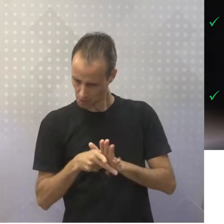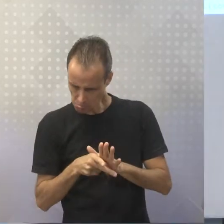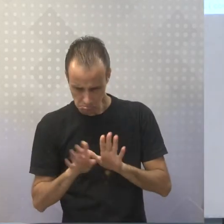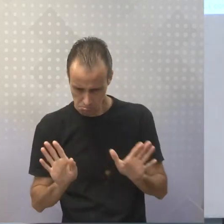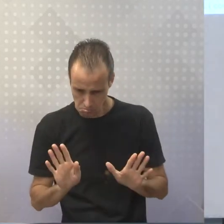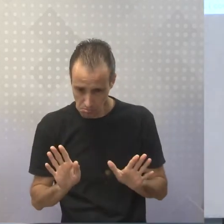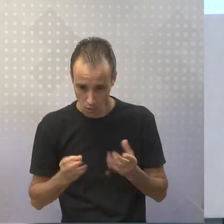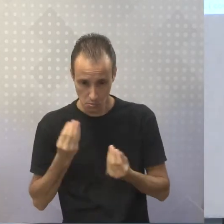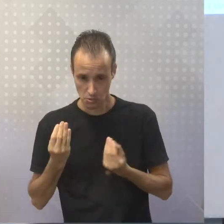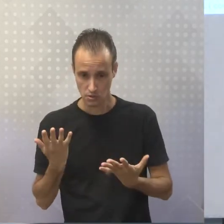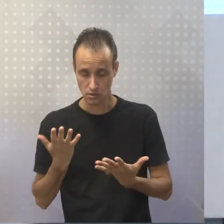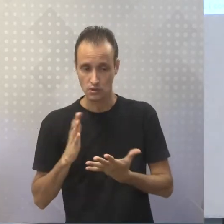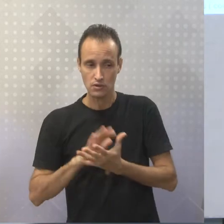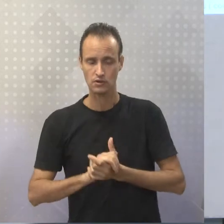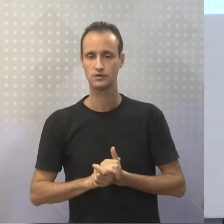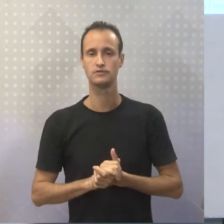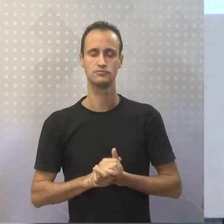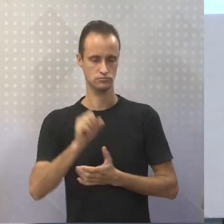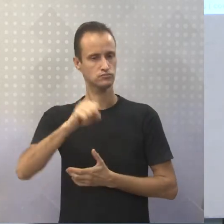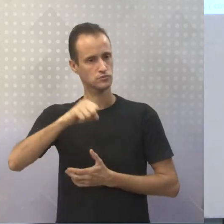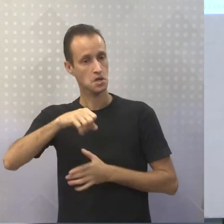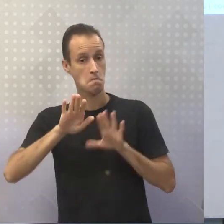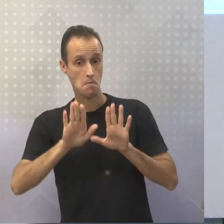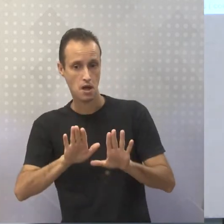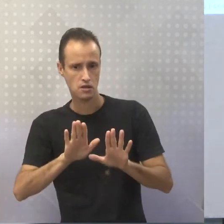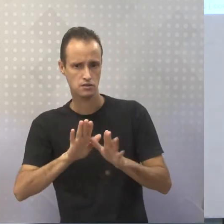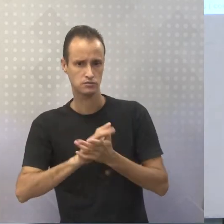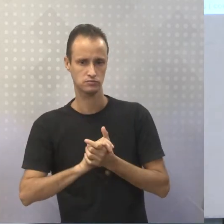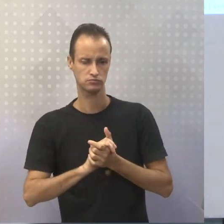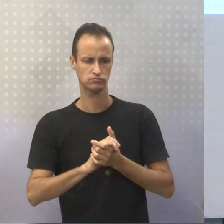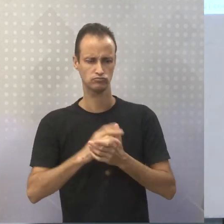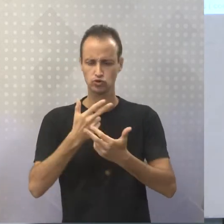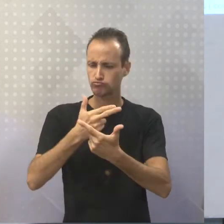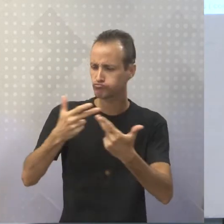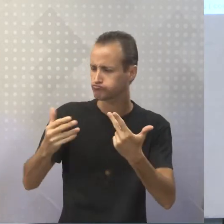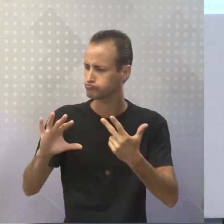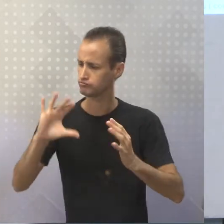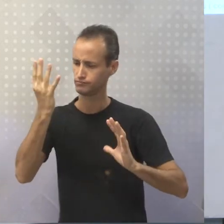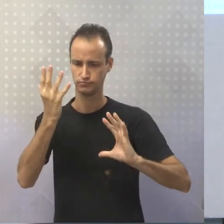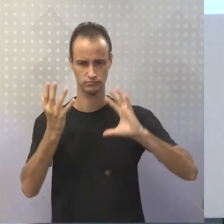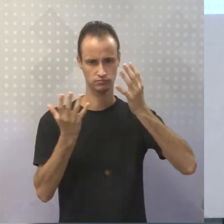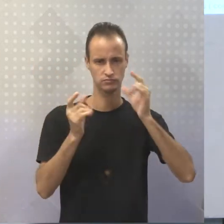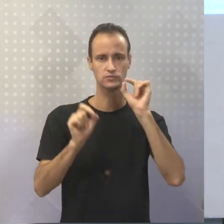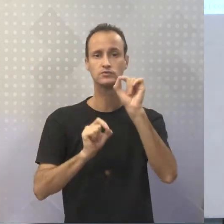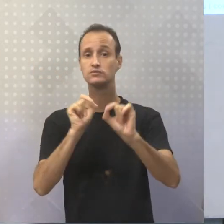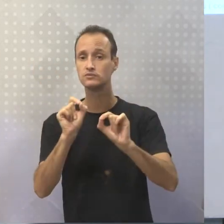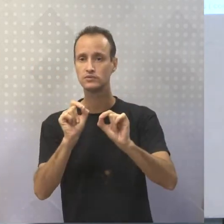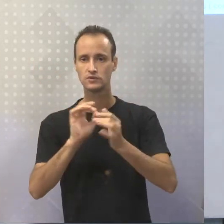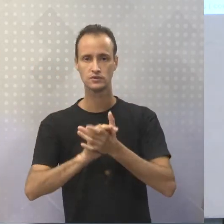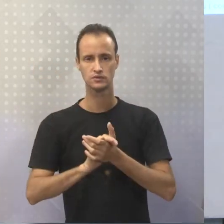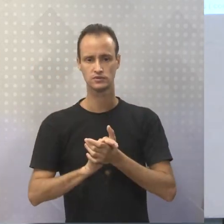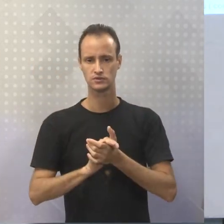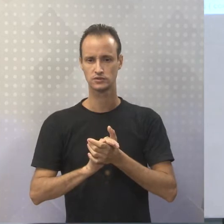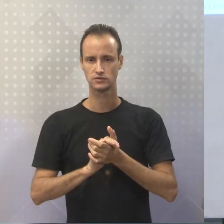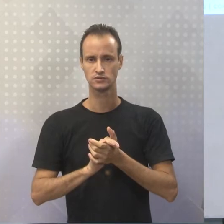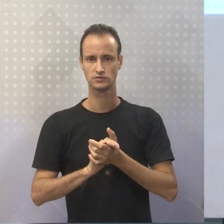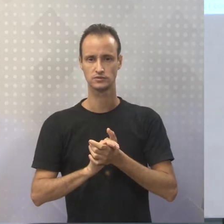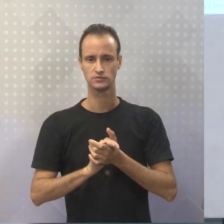Sim. Só que, como a gente está trabalhando com fatos, então ele vai pegar algumas